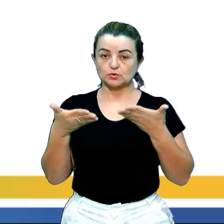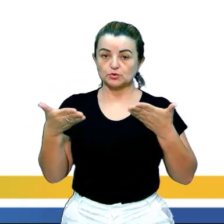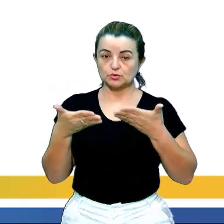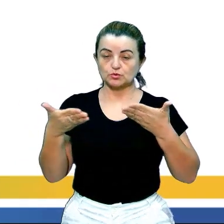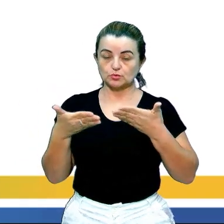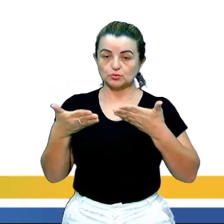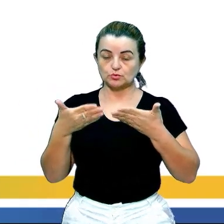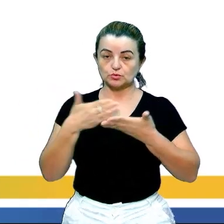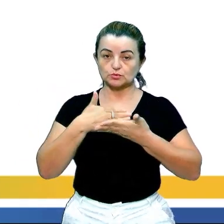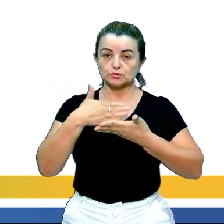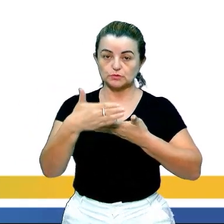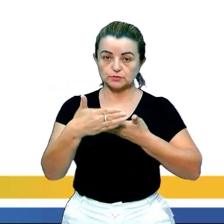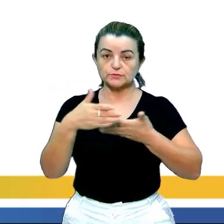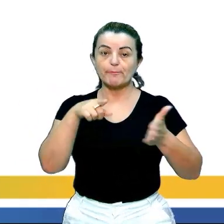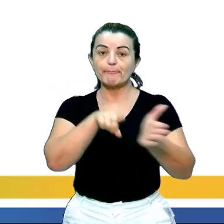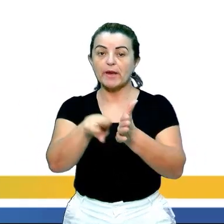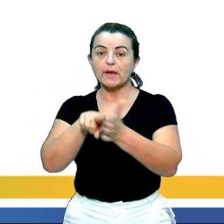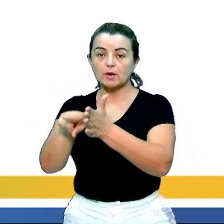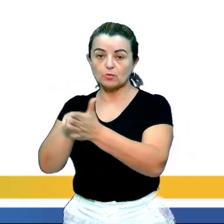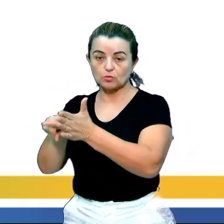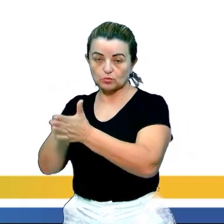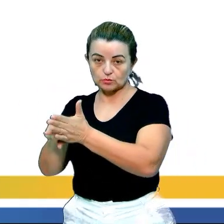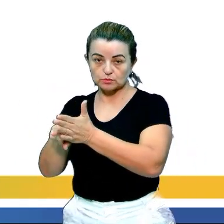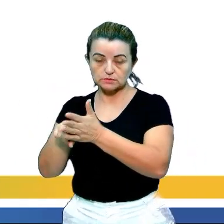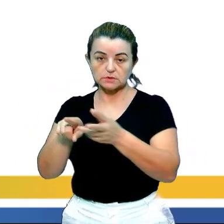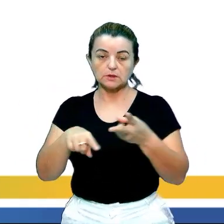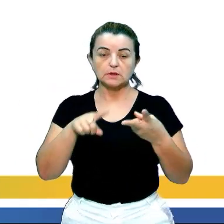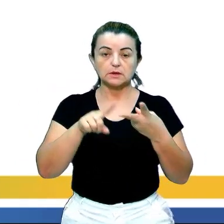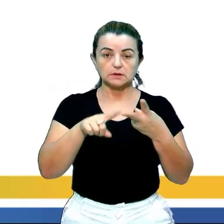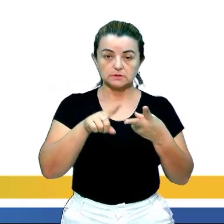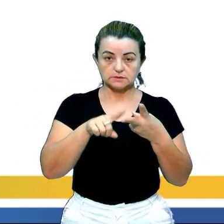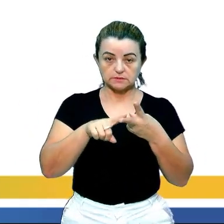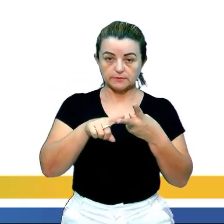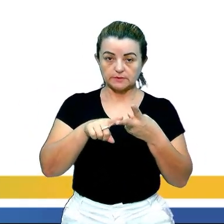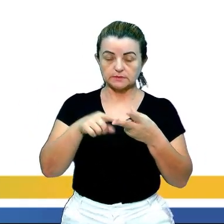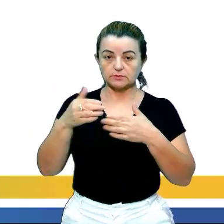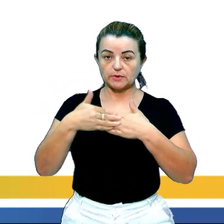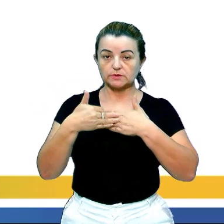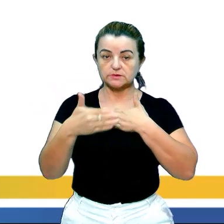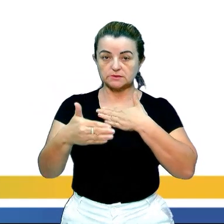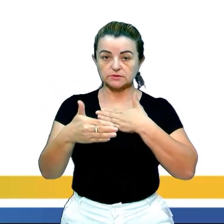a partir de questionamentos e a introdução a partir de citações.